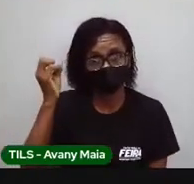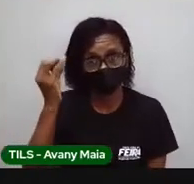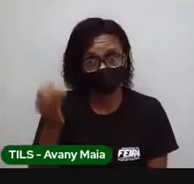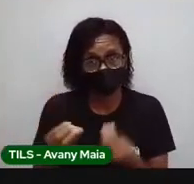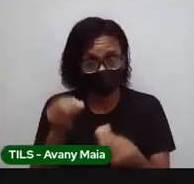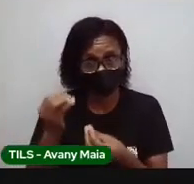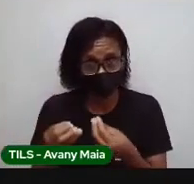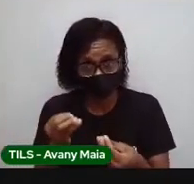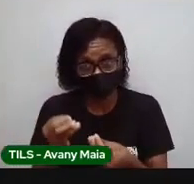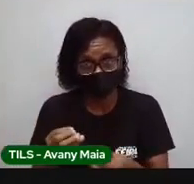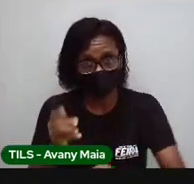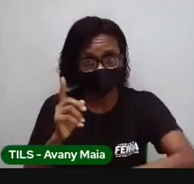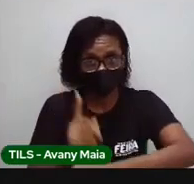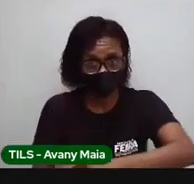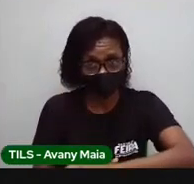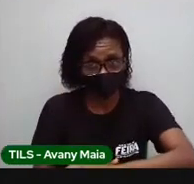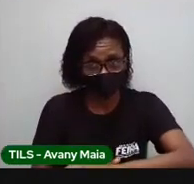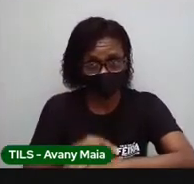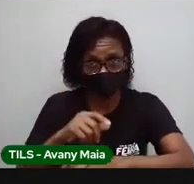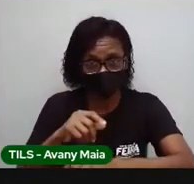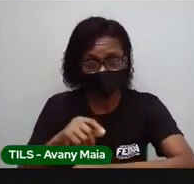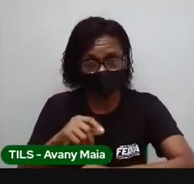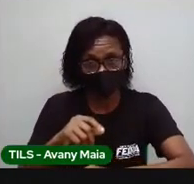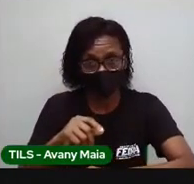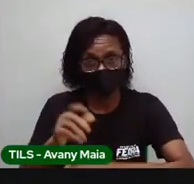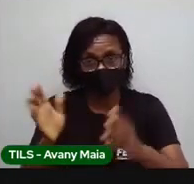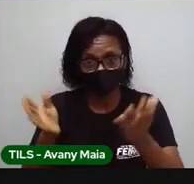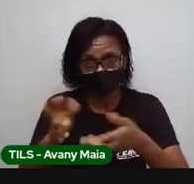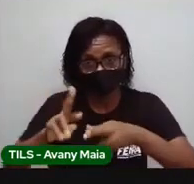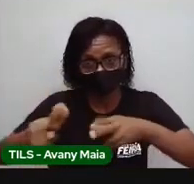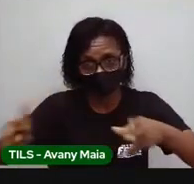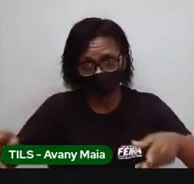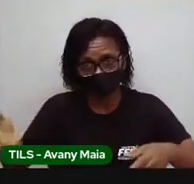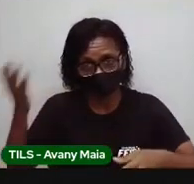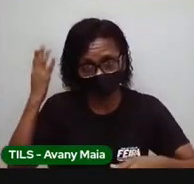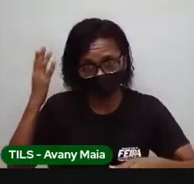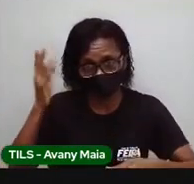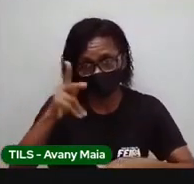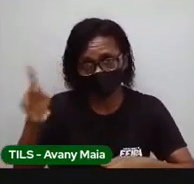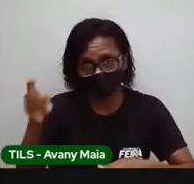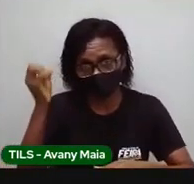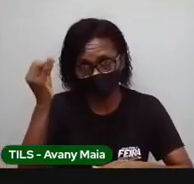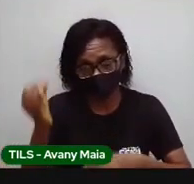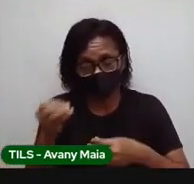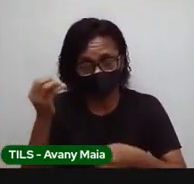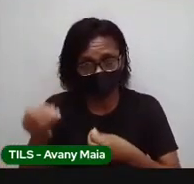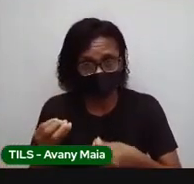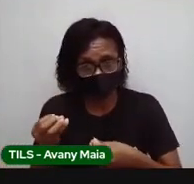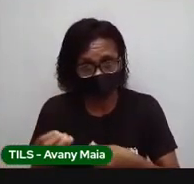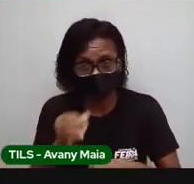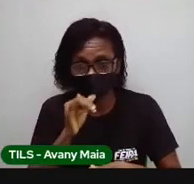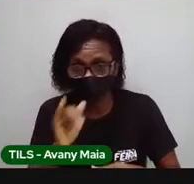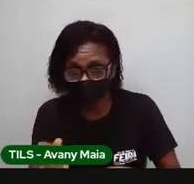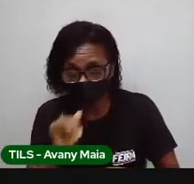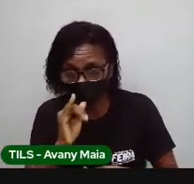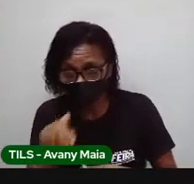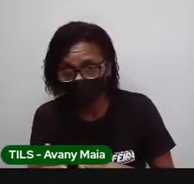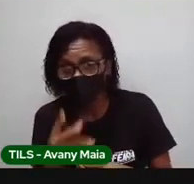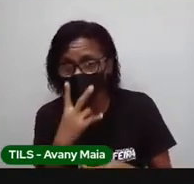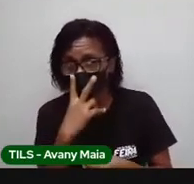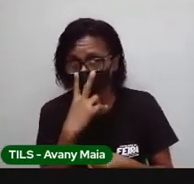você vai imaginar o seguinte, ó. O grama vai ser o watts, hora. O quilograma vai ser